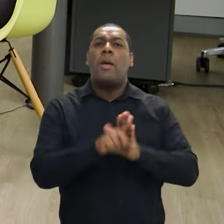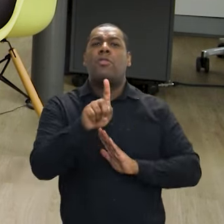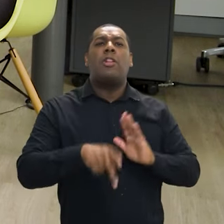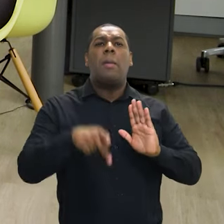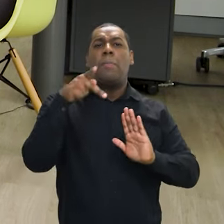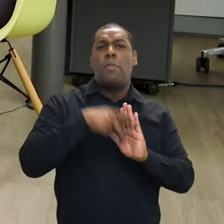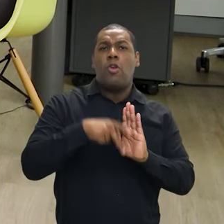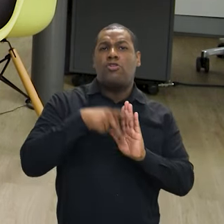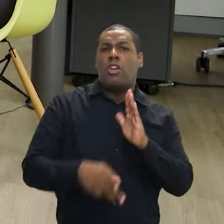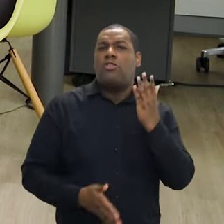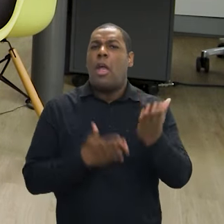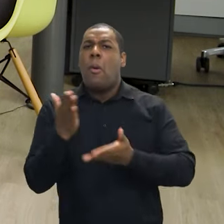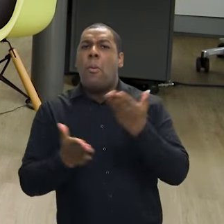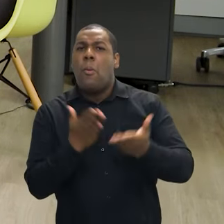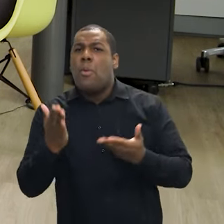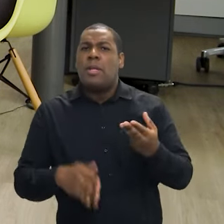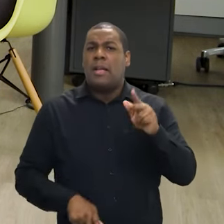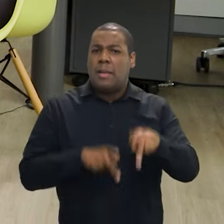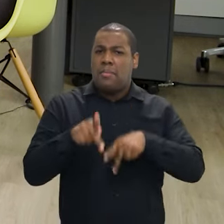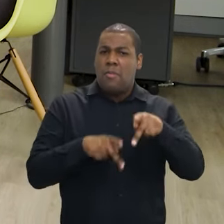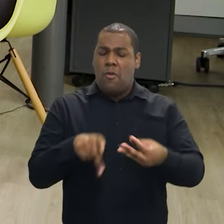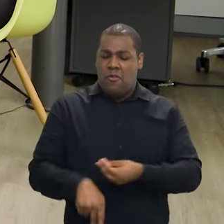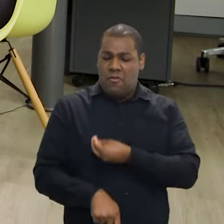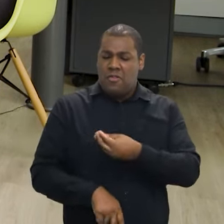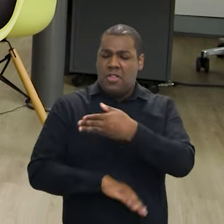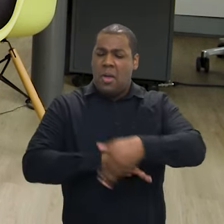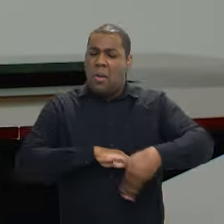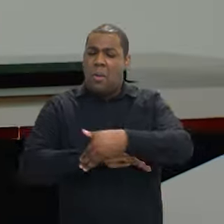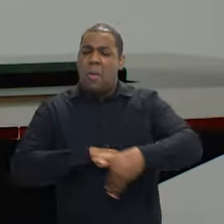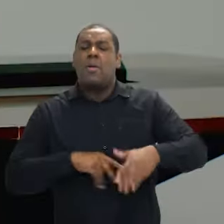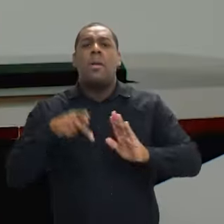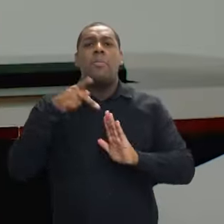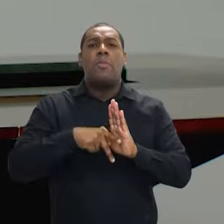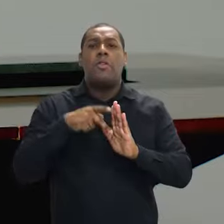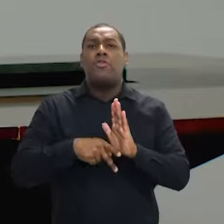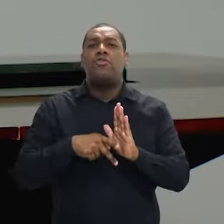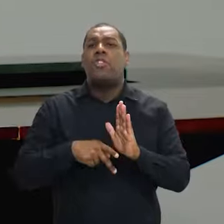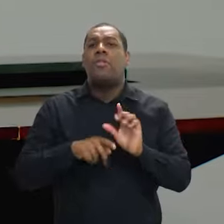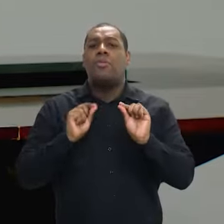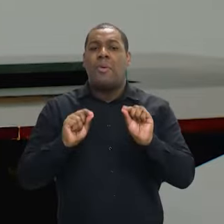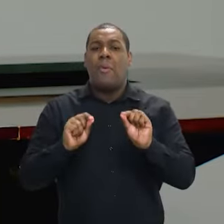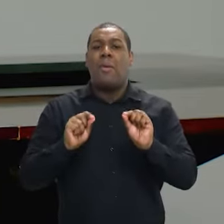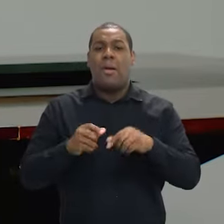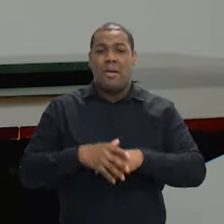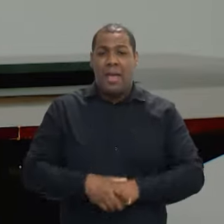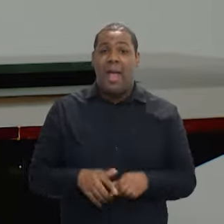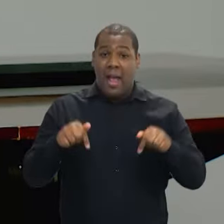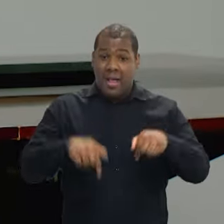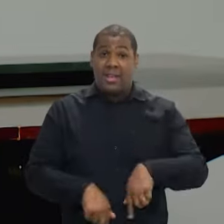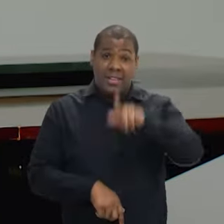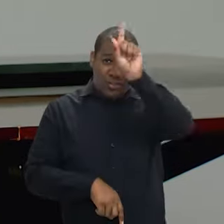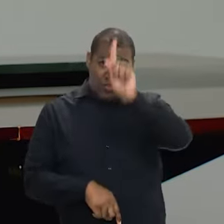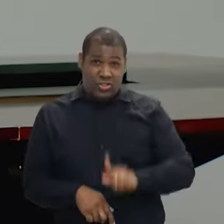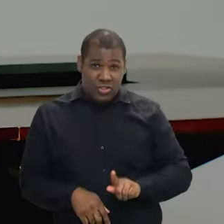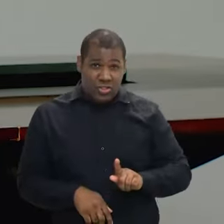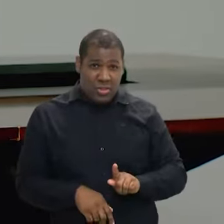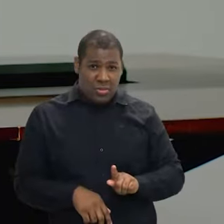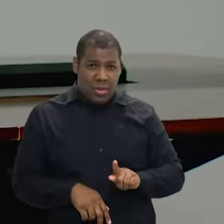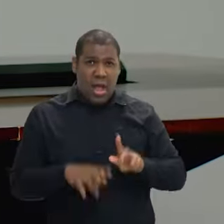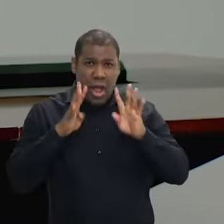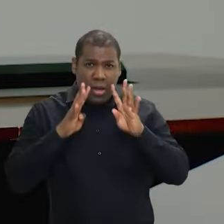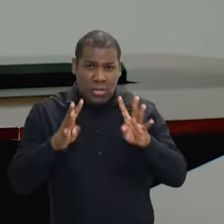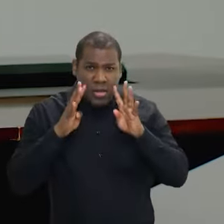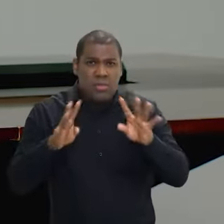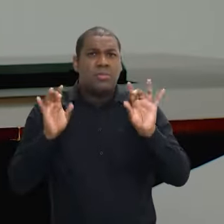de programa de cuidado com essas pessoas? Bom, a população em situação de rua, ela ganhou nessa gestão um olhar